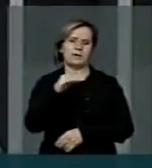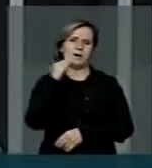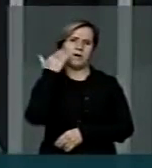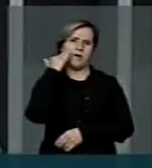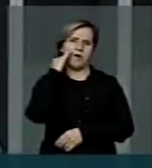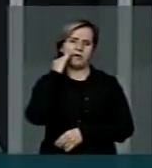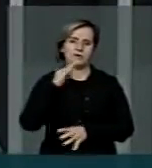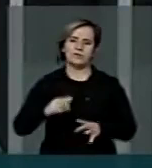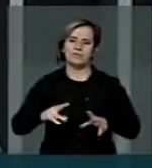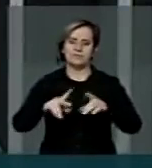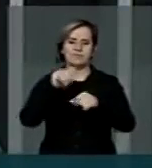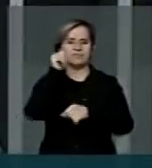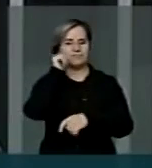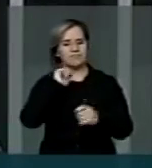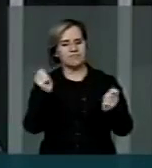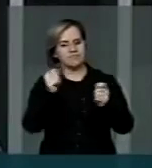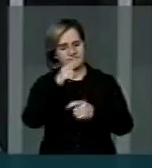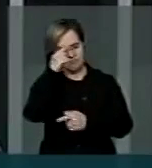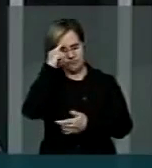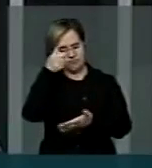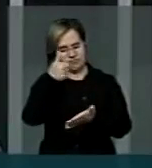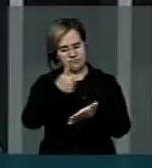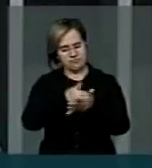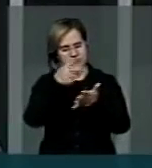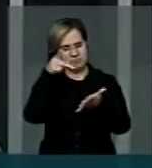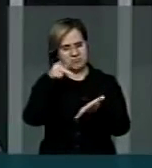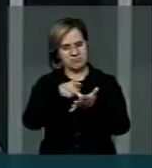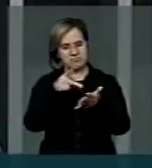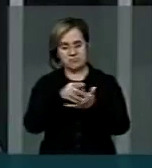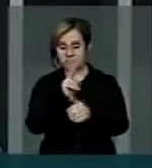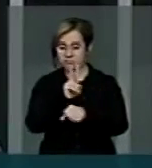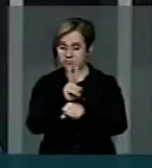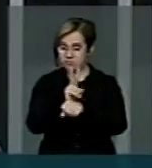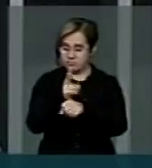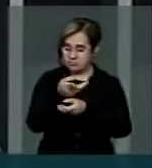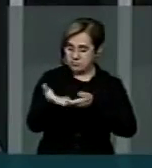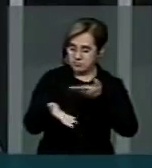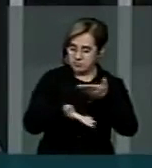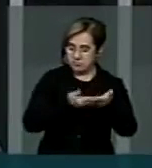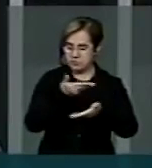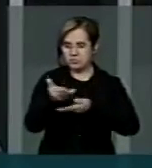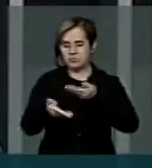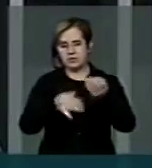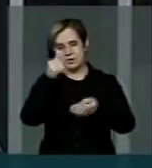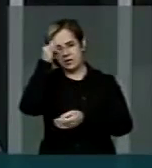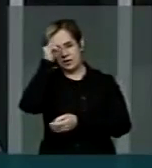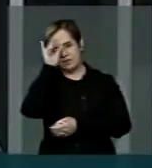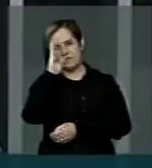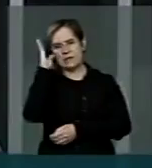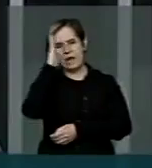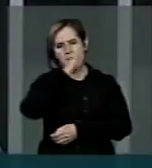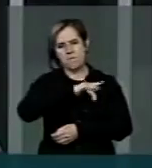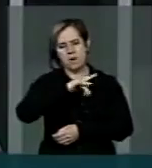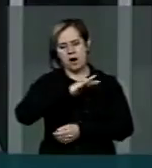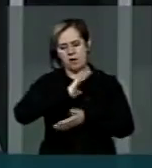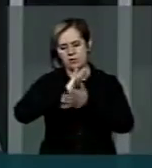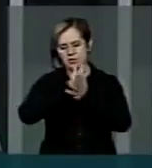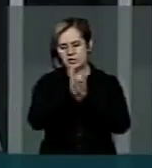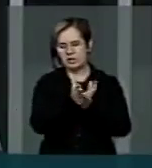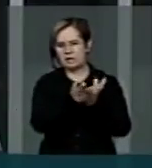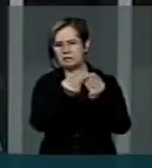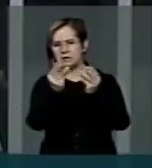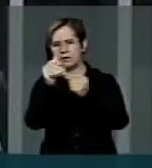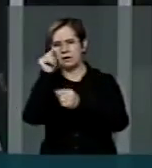as mulheres possam efetivamente se precaver, evitando esse mal terrível que tem causado